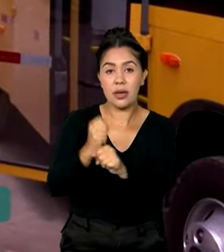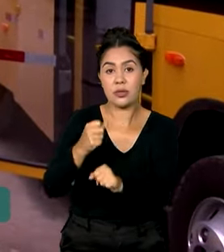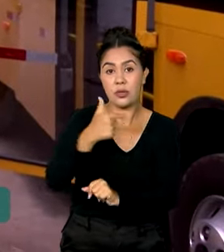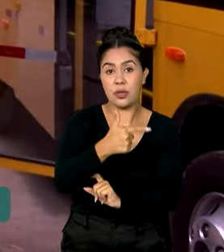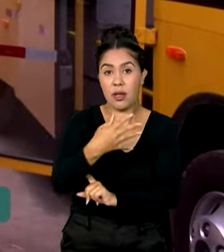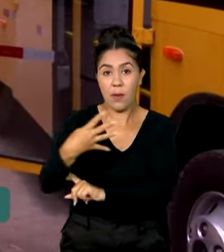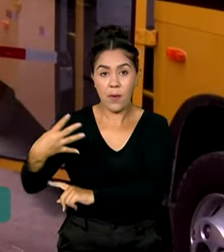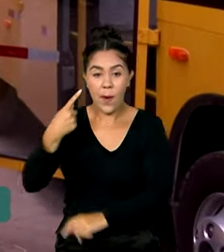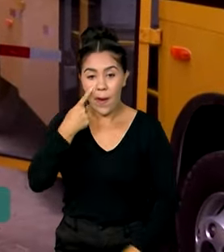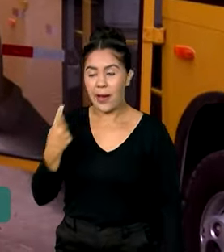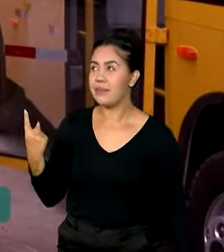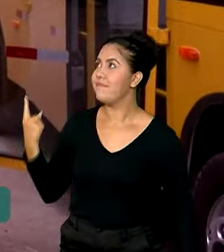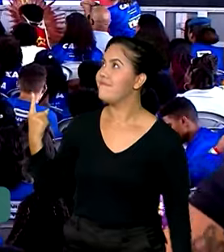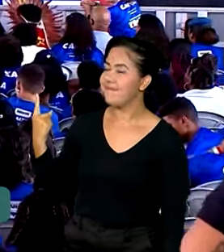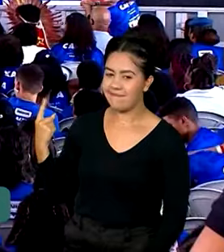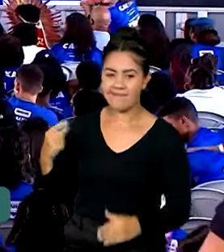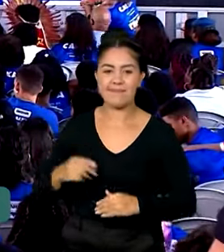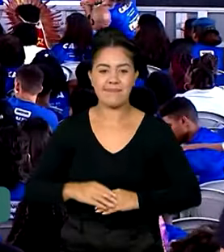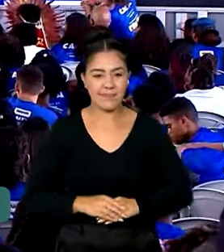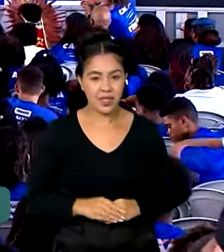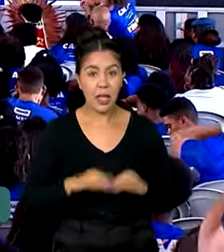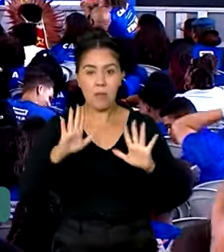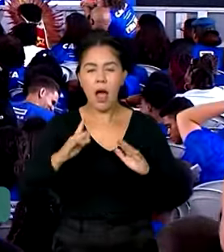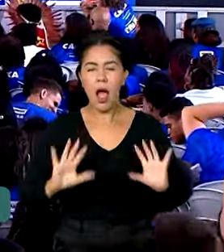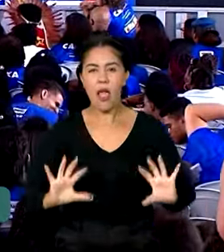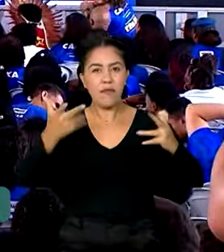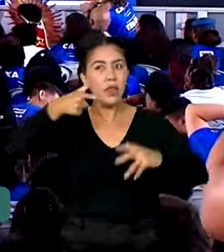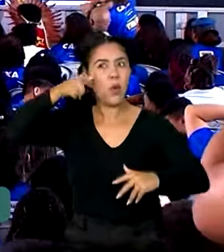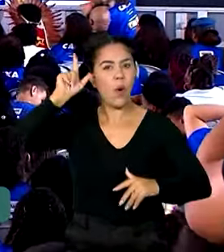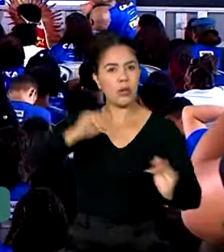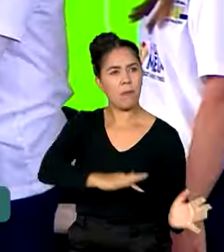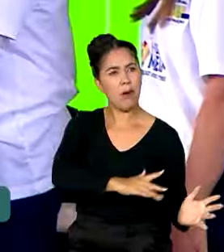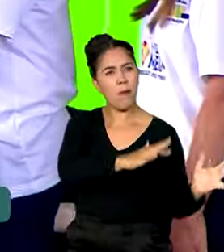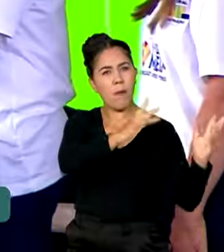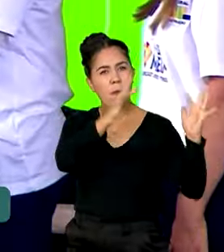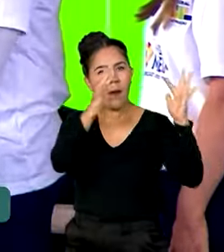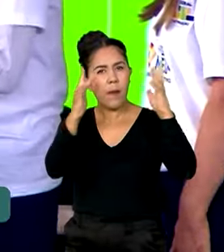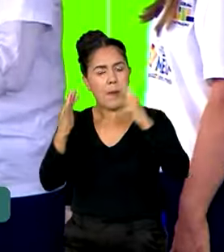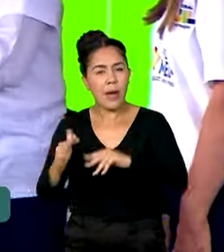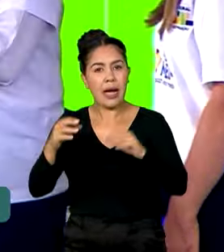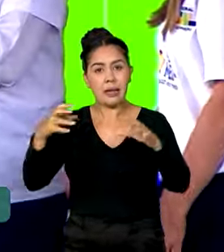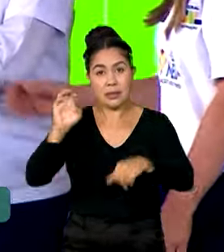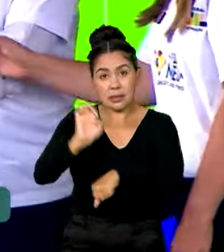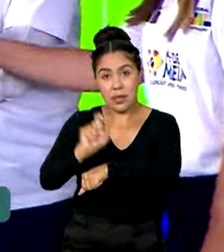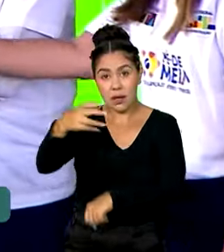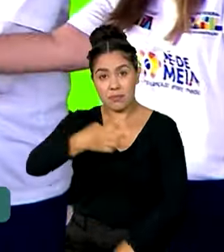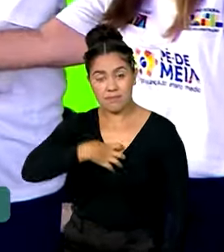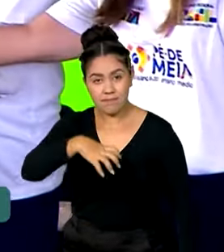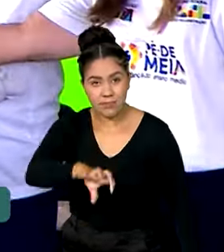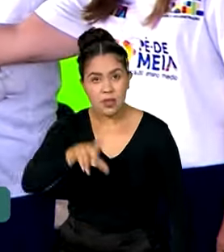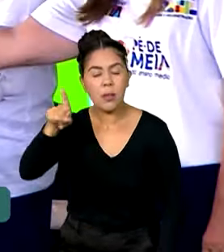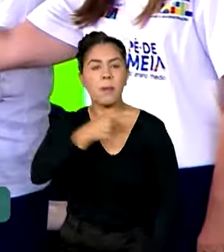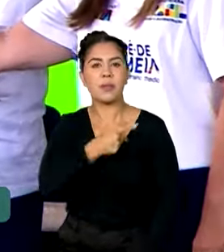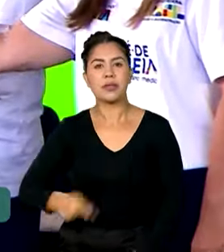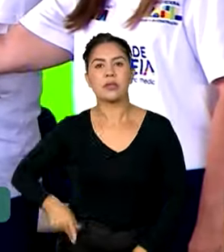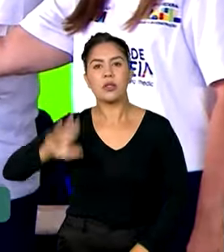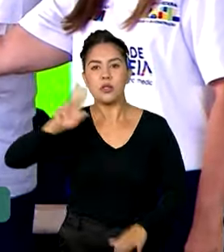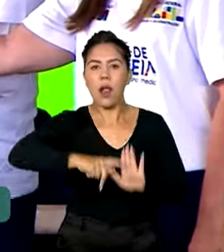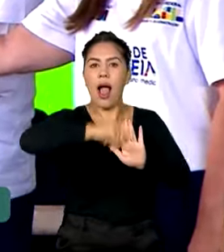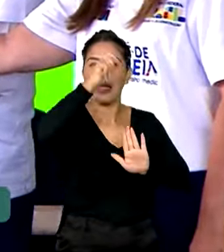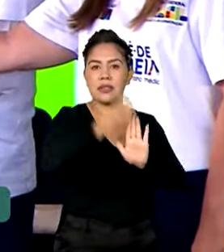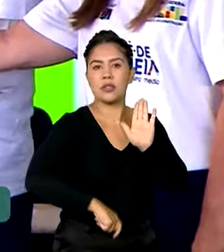ônibus de transporte escolar. Durante o evento realizado em Salvador, o presidente Lula assinou a autorização de